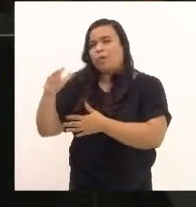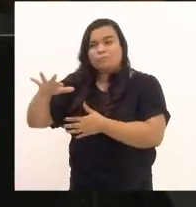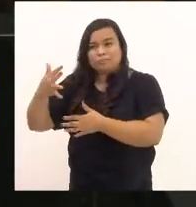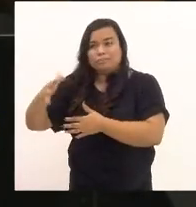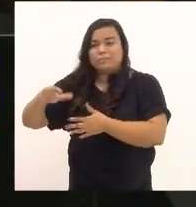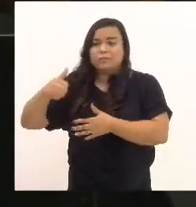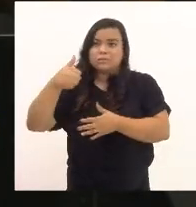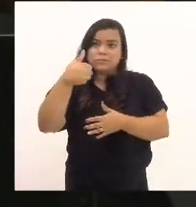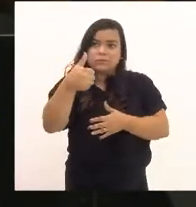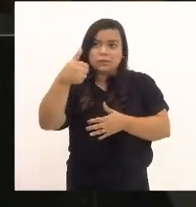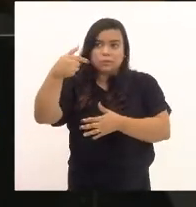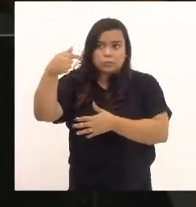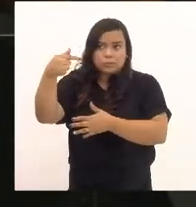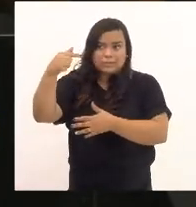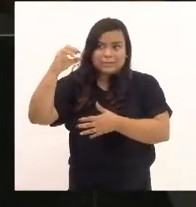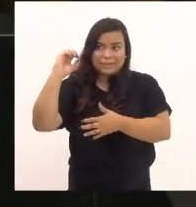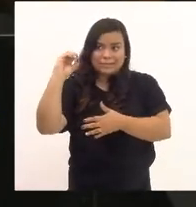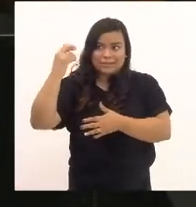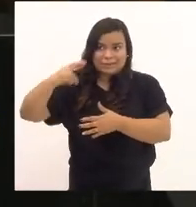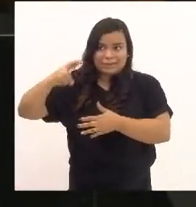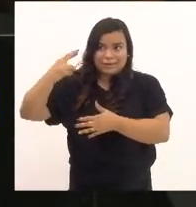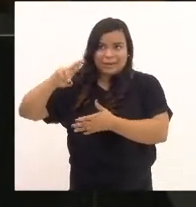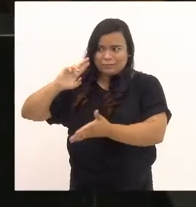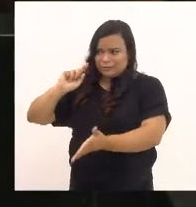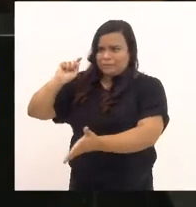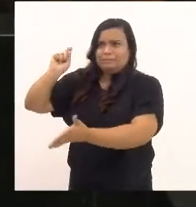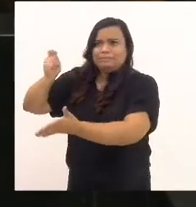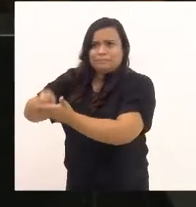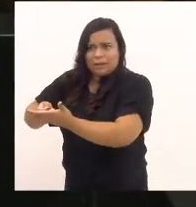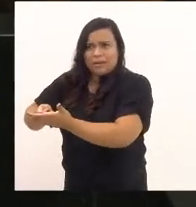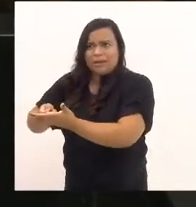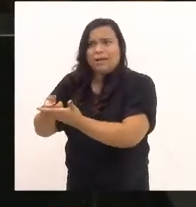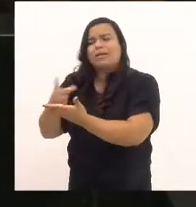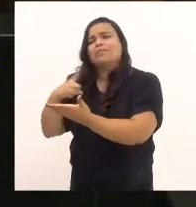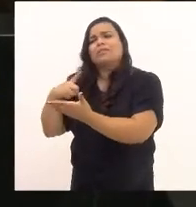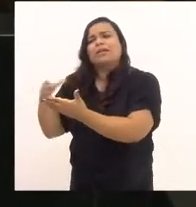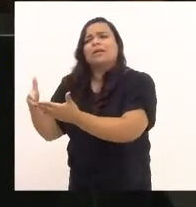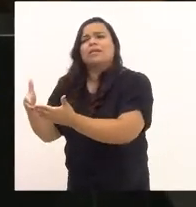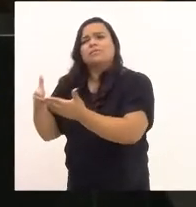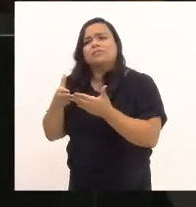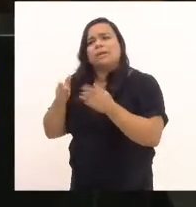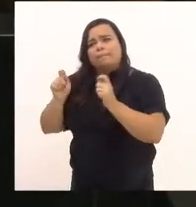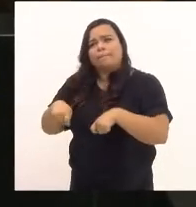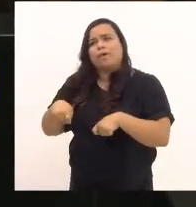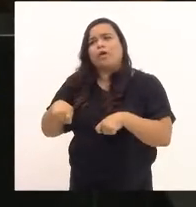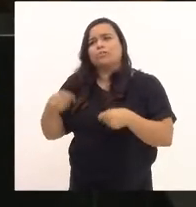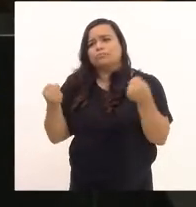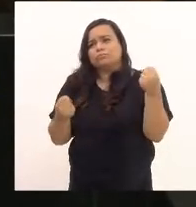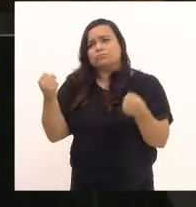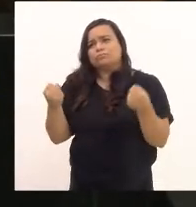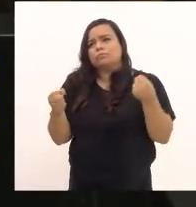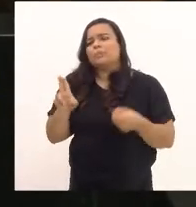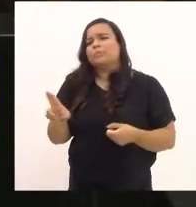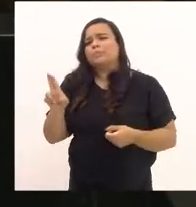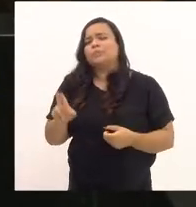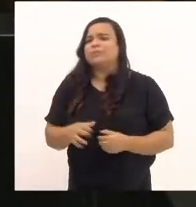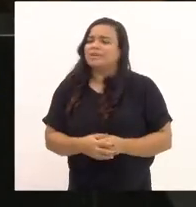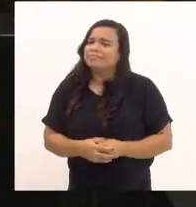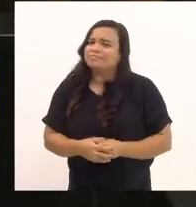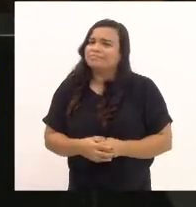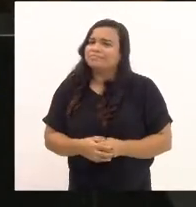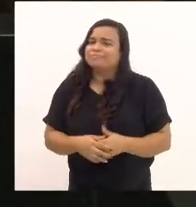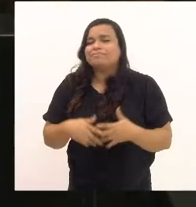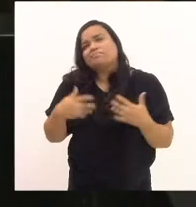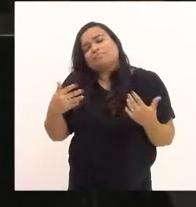continuar a pagar para ter o licenciamento do seu veículo. Então,